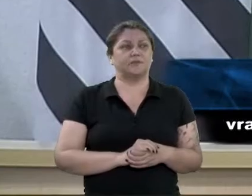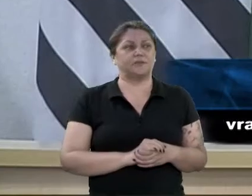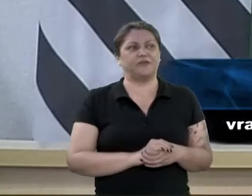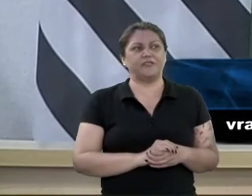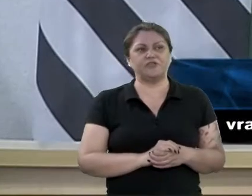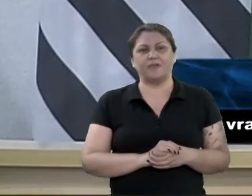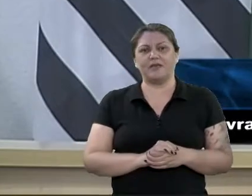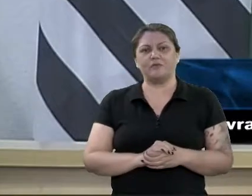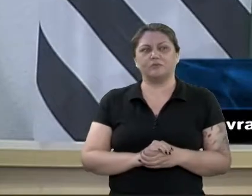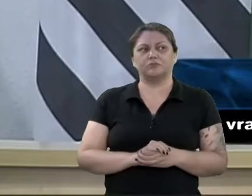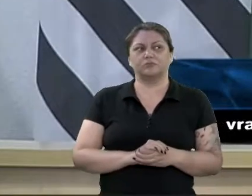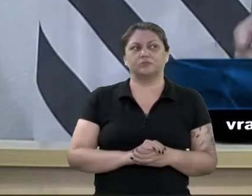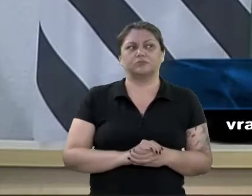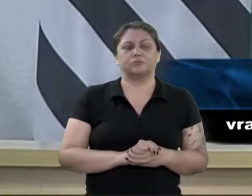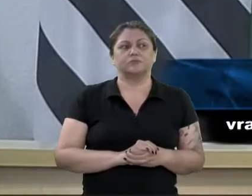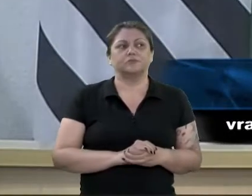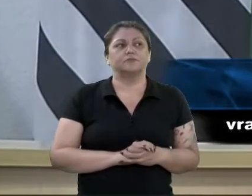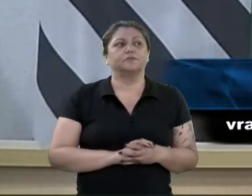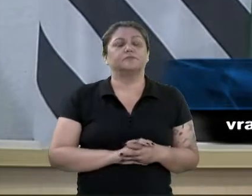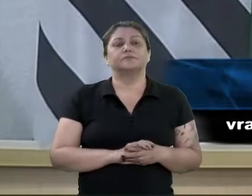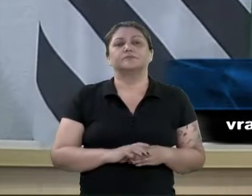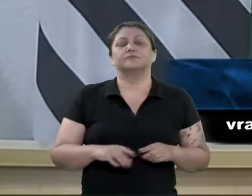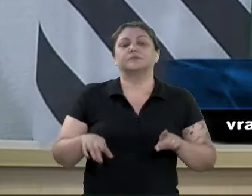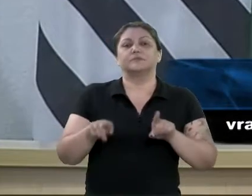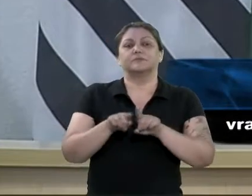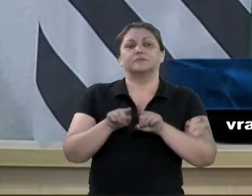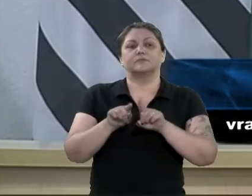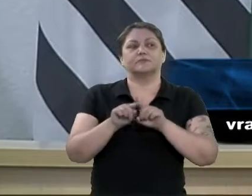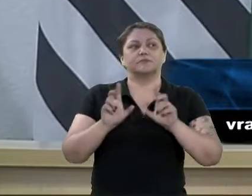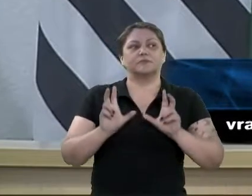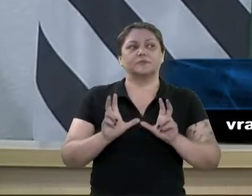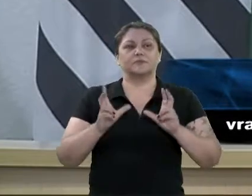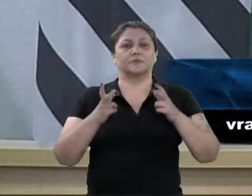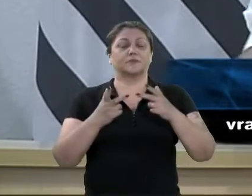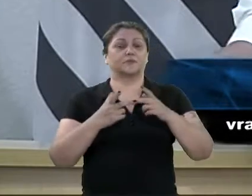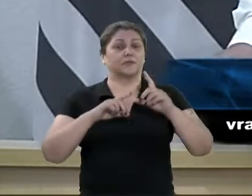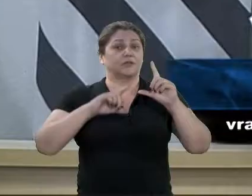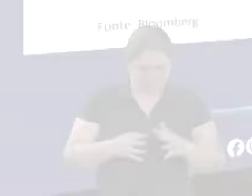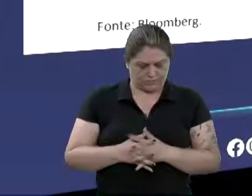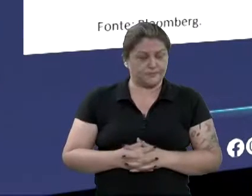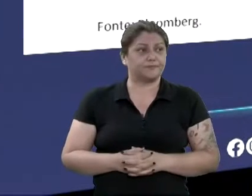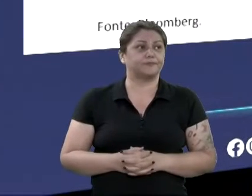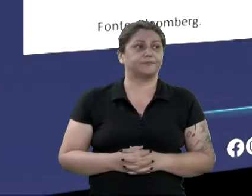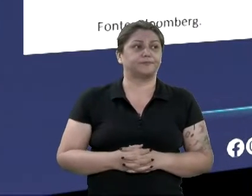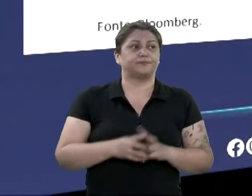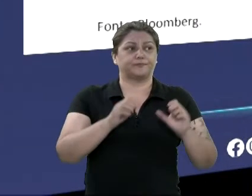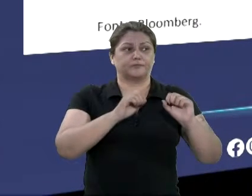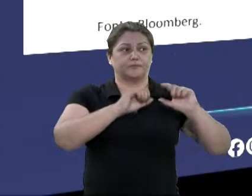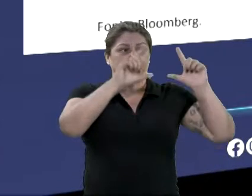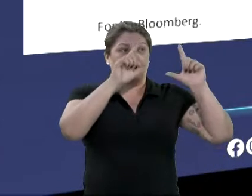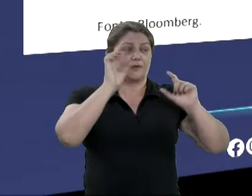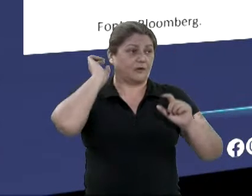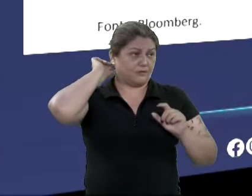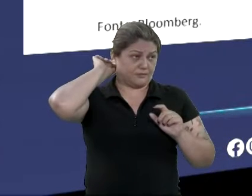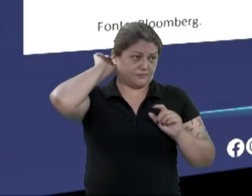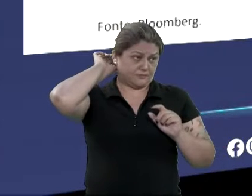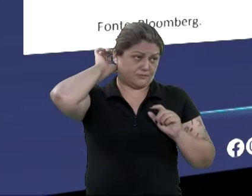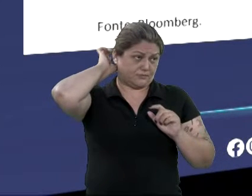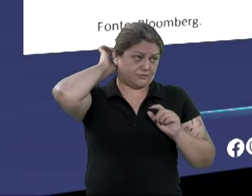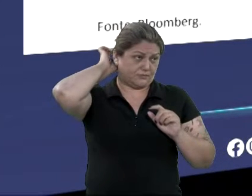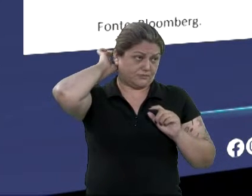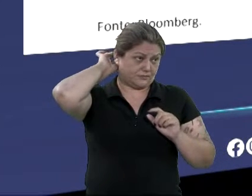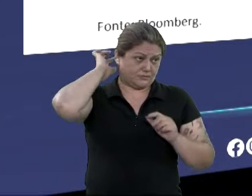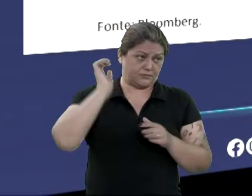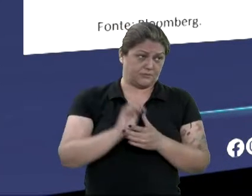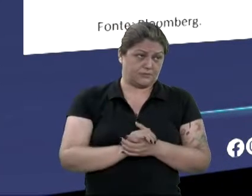O vereador Alberto Barreto levantou dados sobre o governo do atual presidente da República, Jair Bolsonaro. Ele vai falar da taxa da variação do câmbio.